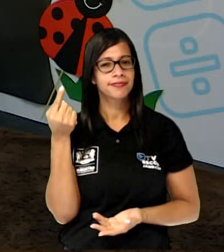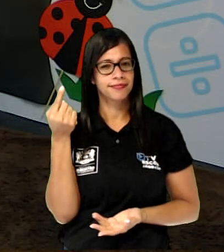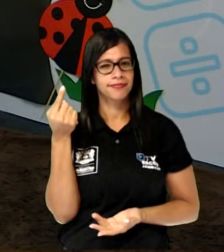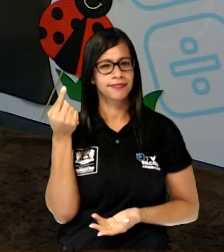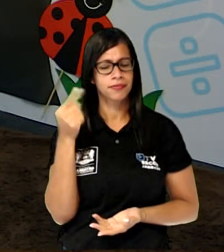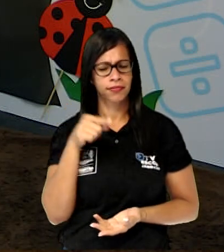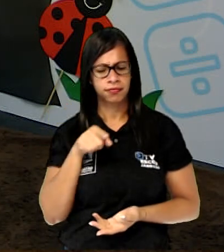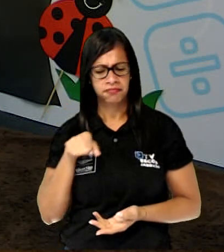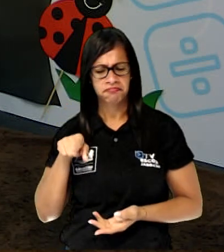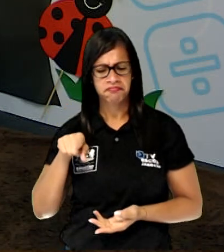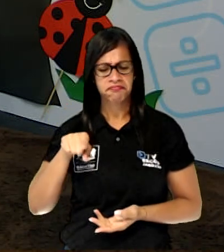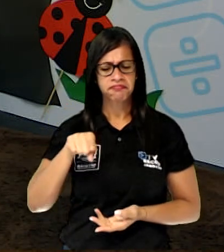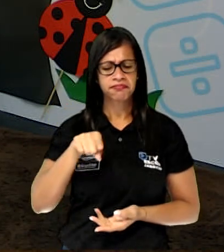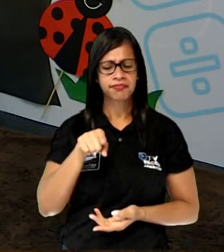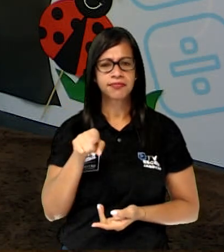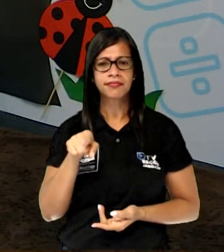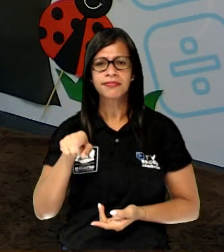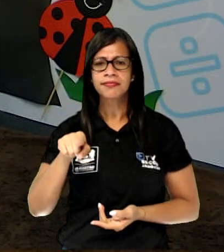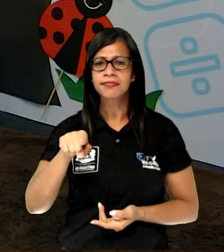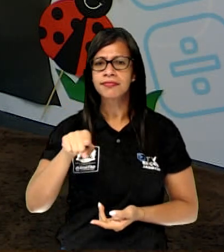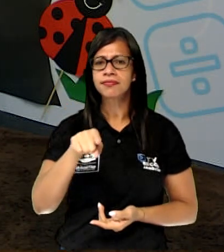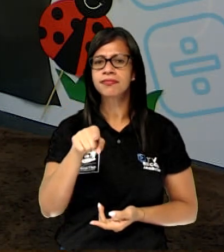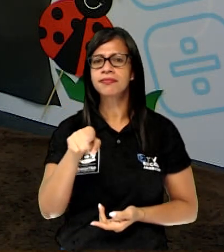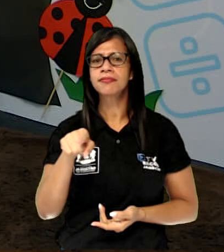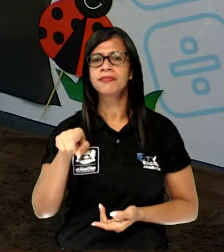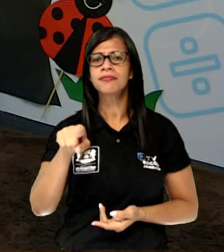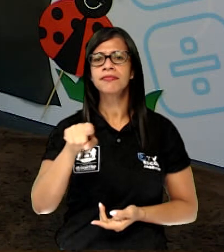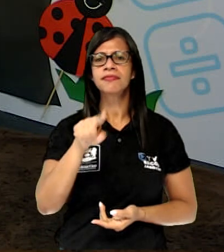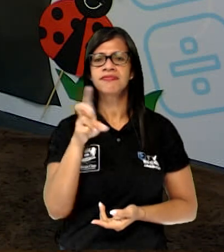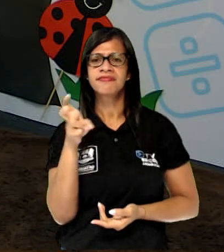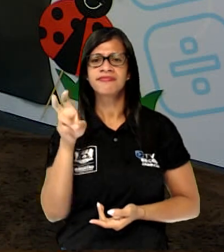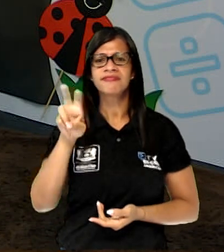rasteja, rasteja e faz assim, ó.